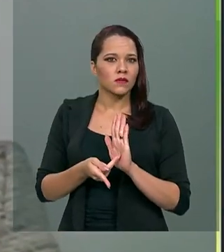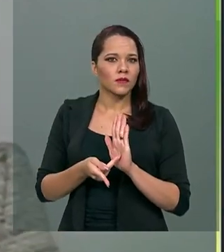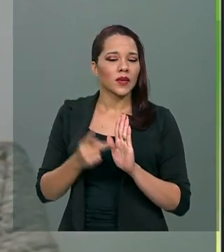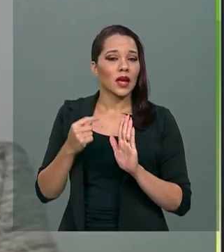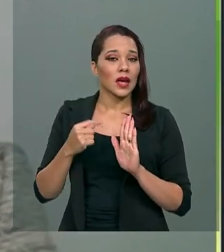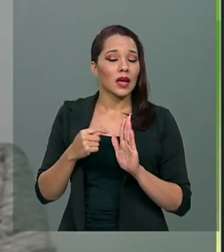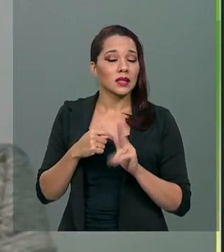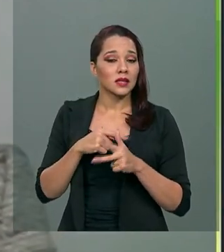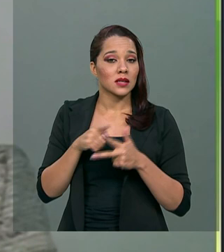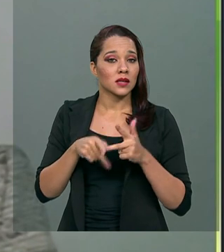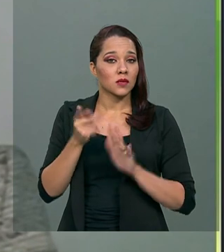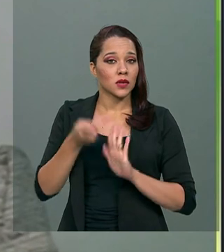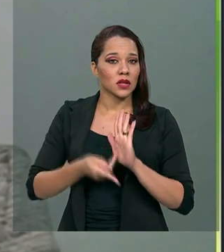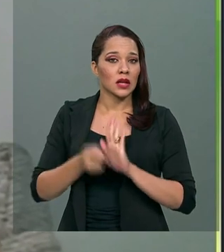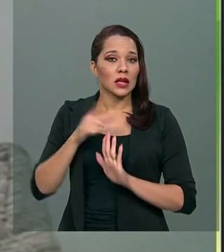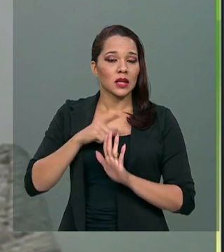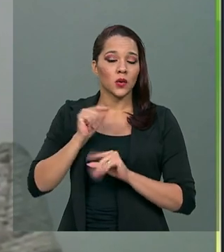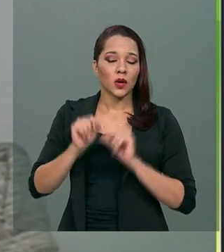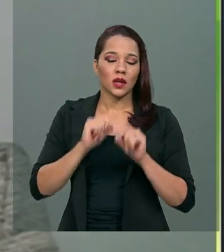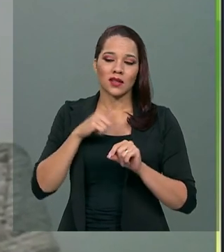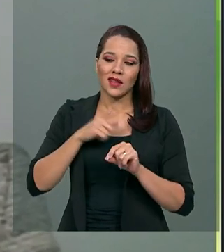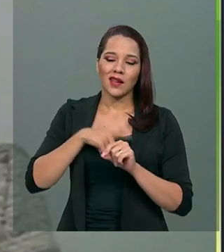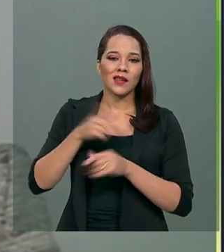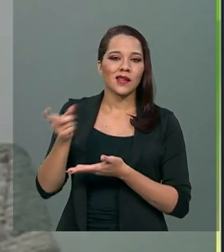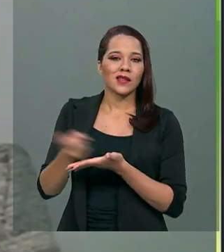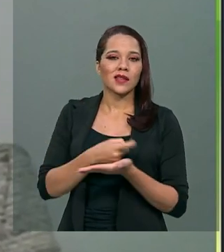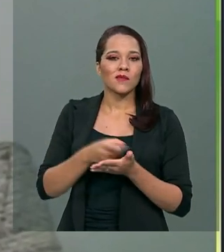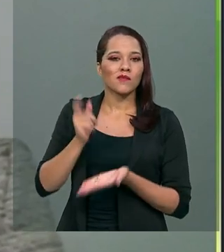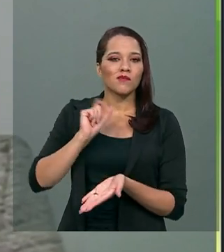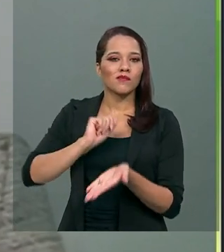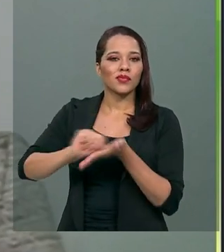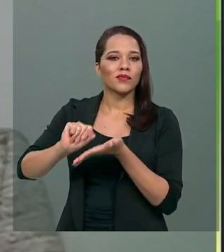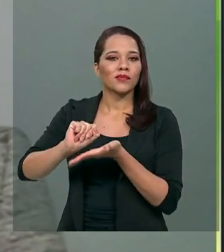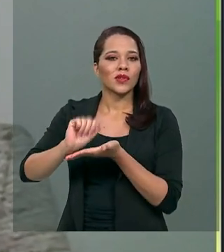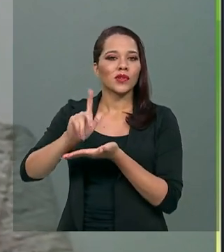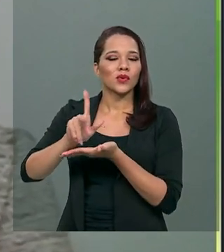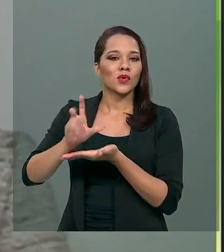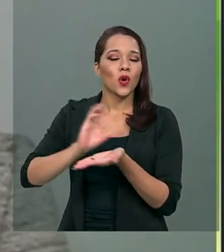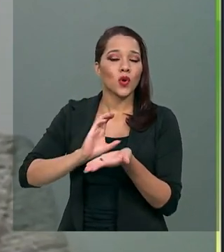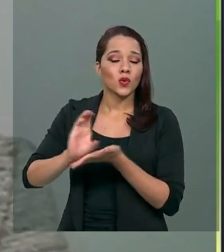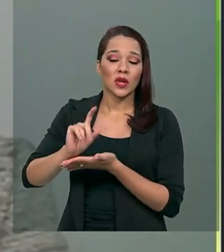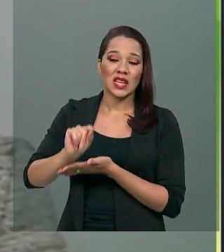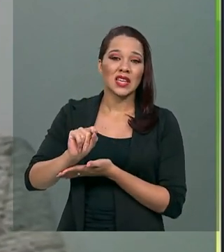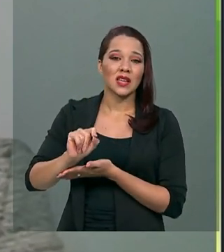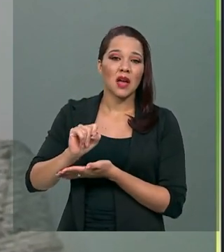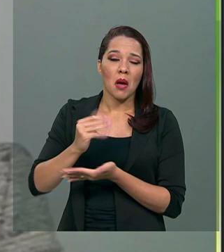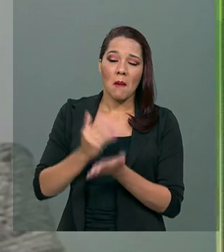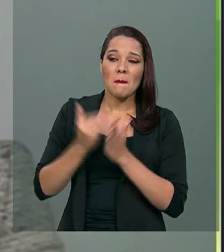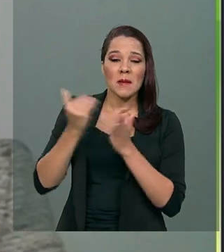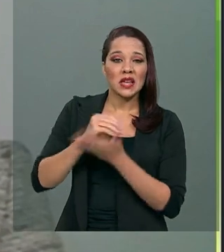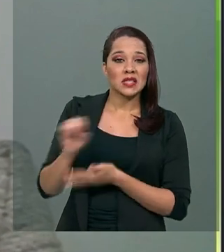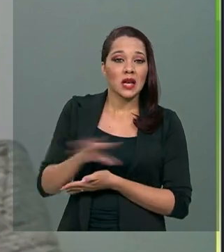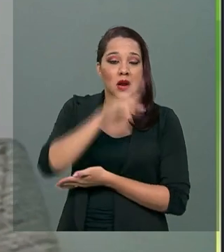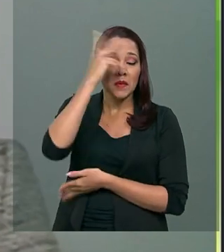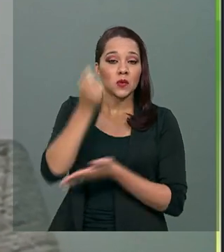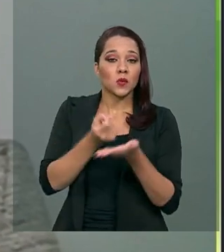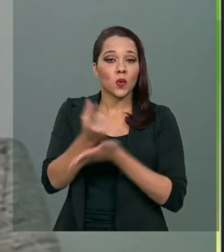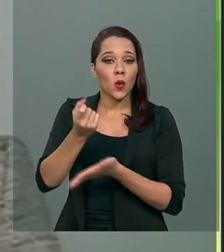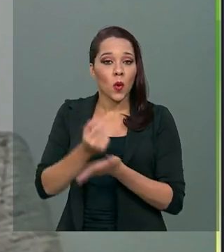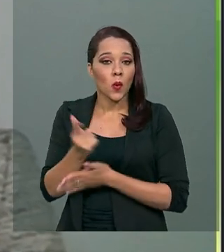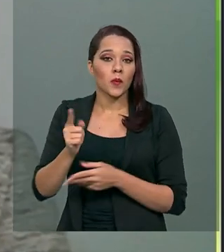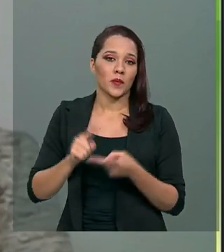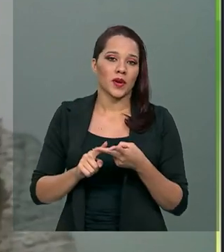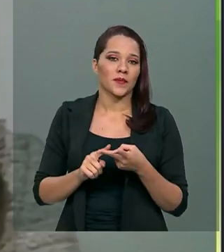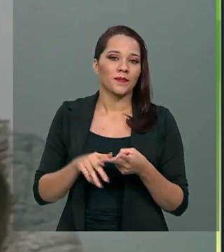socam a tributação sobre o consumo, que é a tributação que onera mais o consumidor, que é a